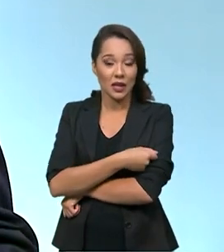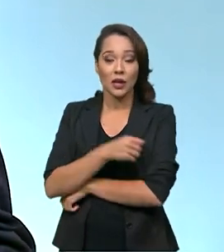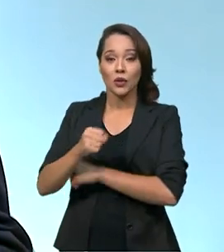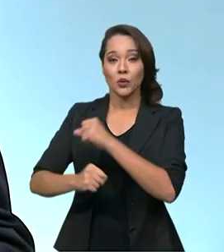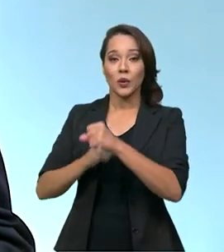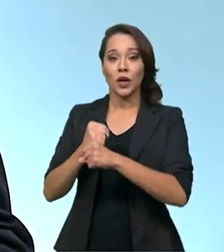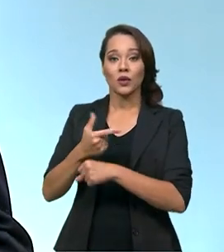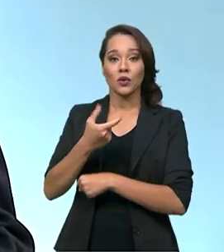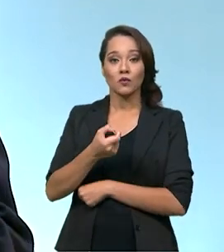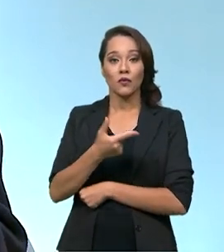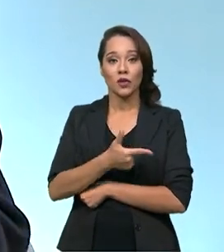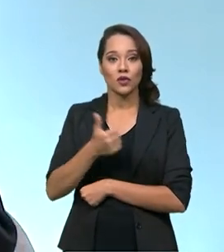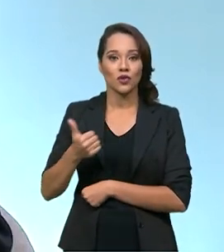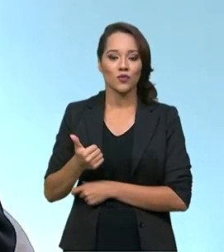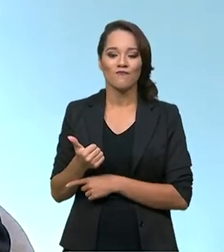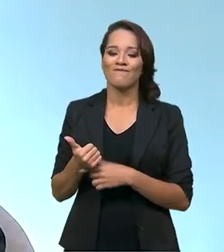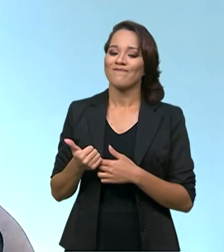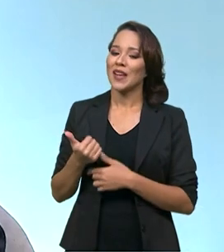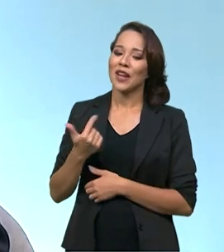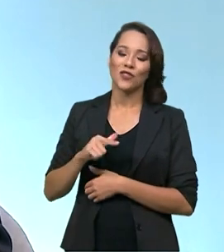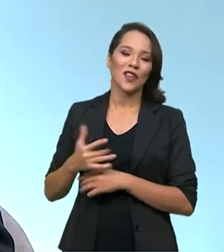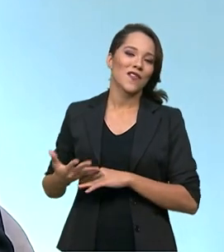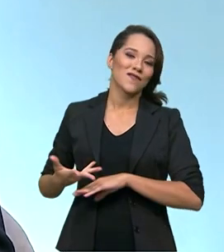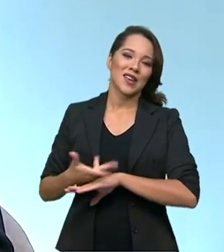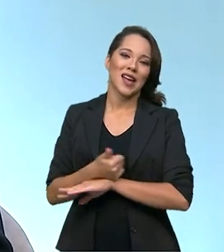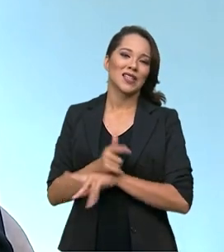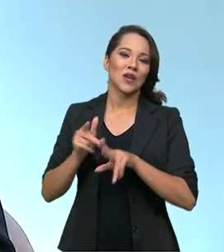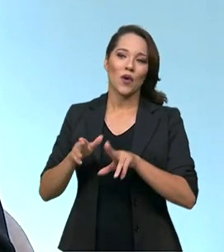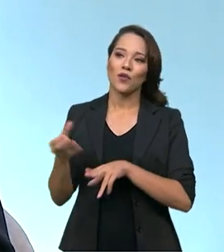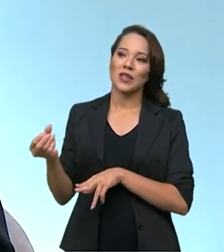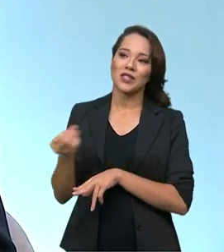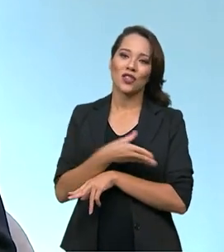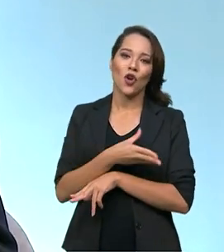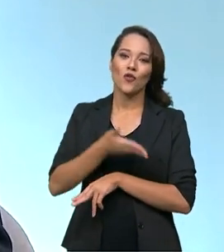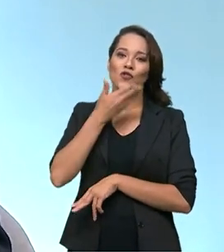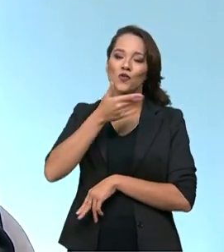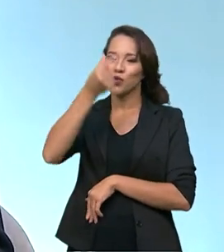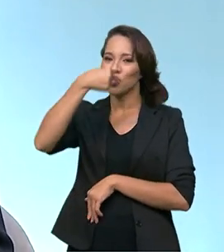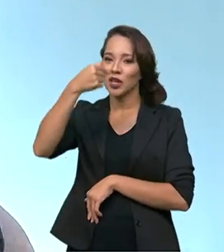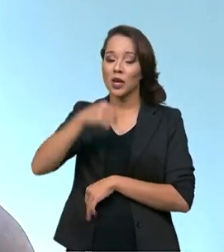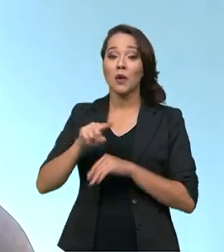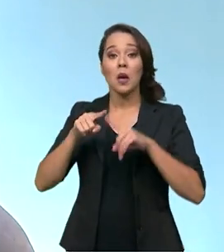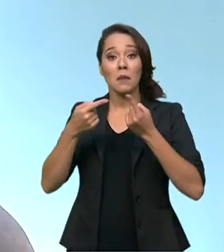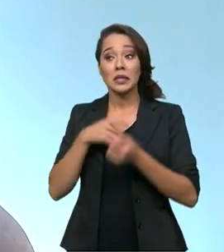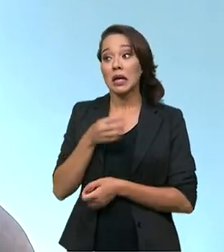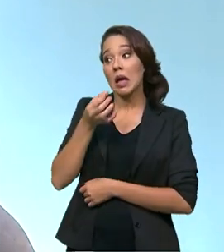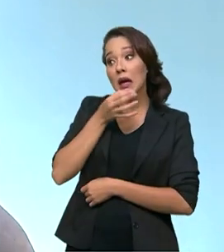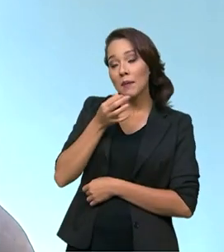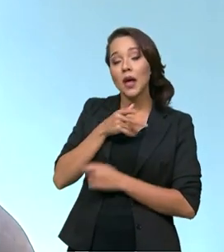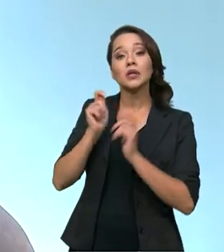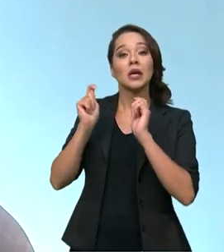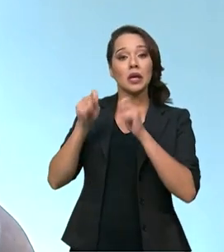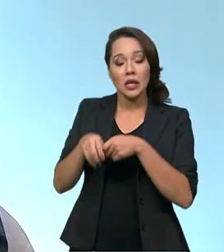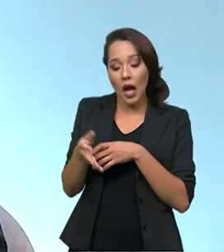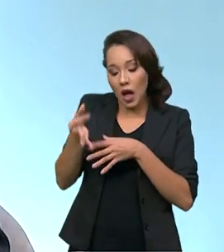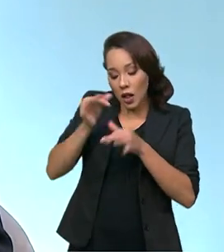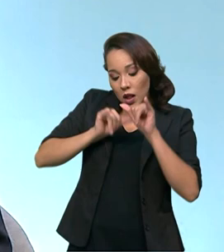2021, ela não tem a mesma eficácia quanto essa nova cepa. Mas existem medicamentos que podem ser